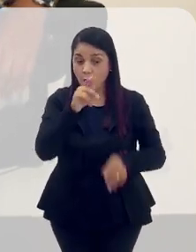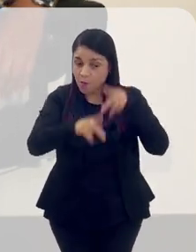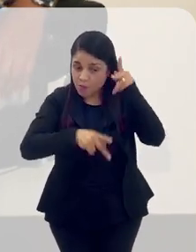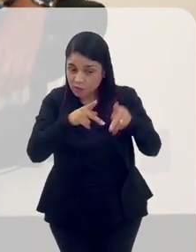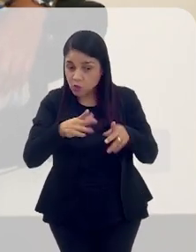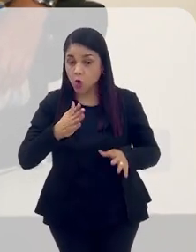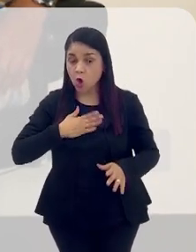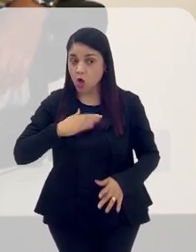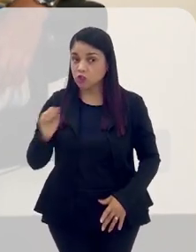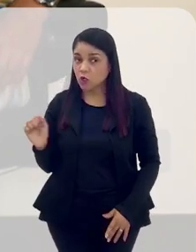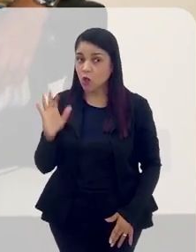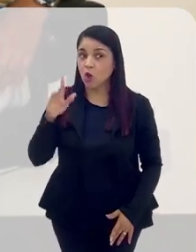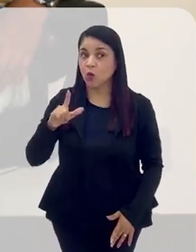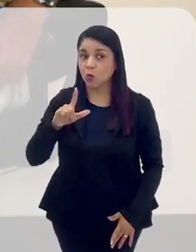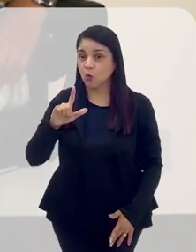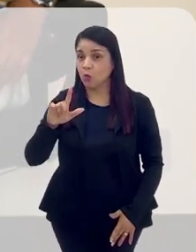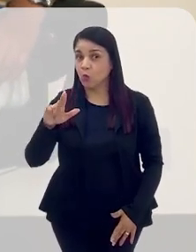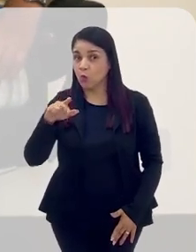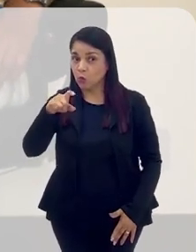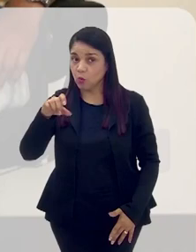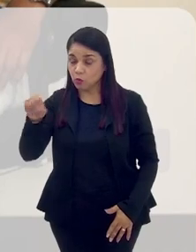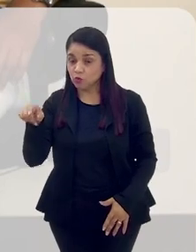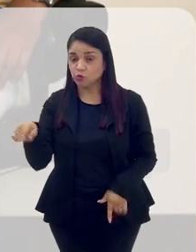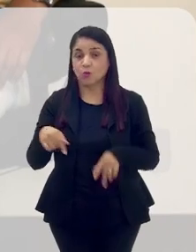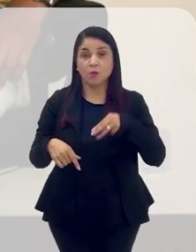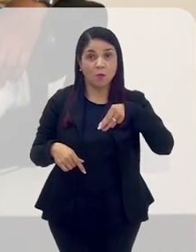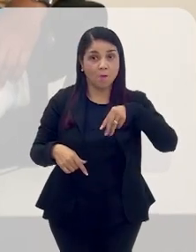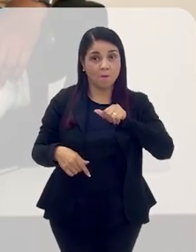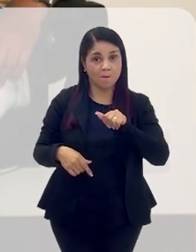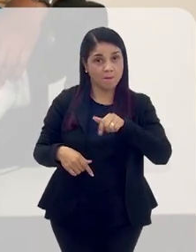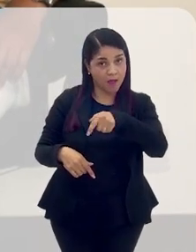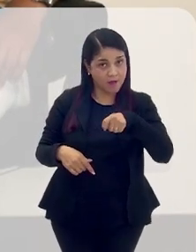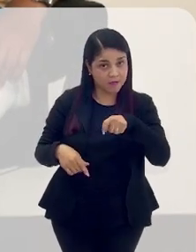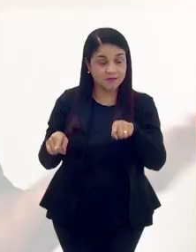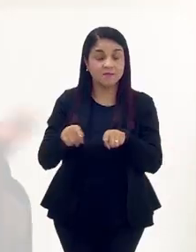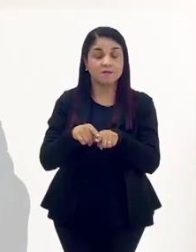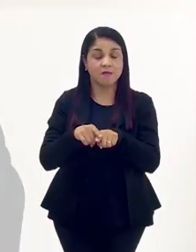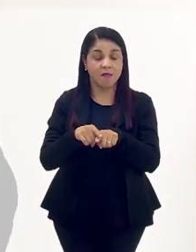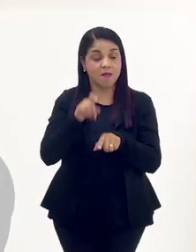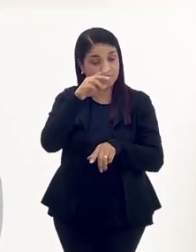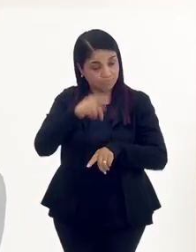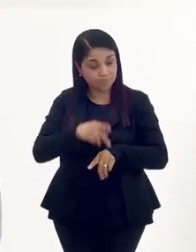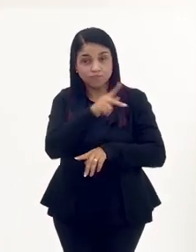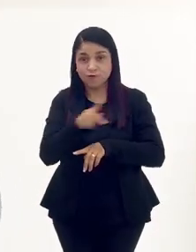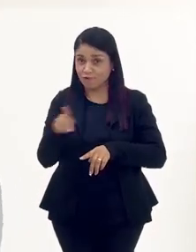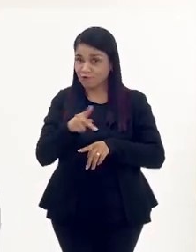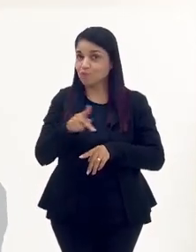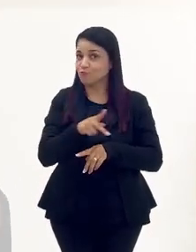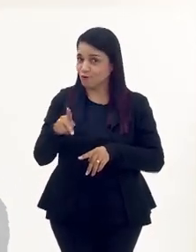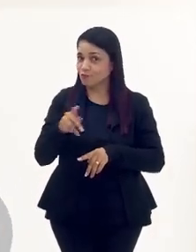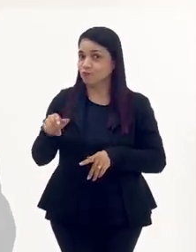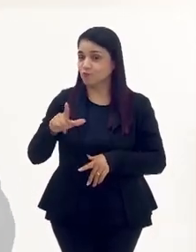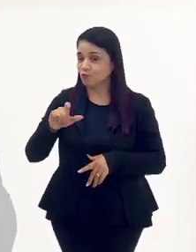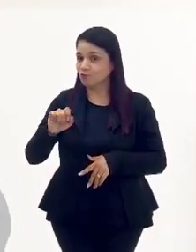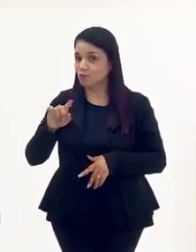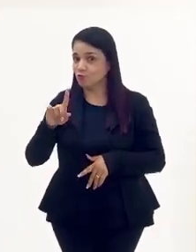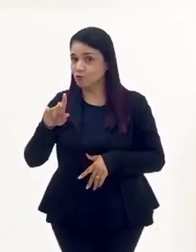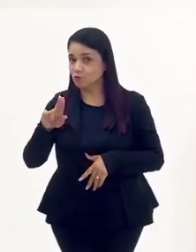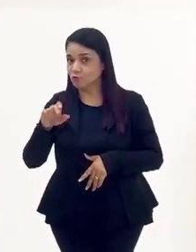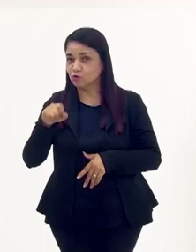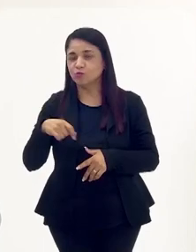gosta de luxo. E o Maxi era o mestre do luxo. Um outro grande amigo que foi o mestre do luxo,